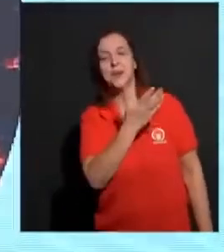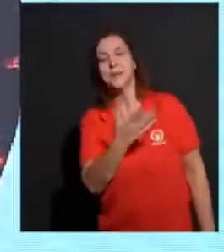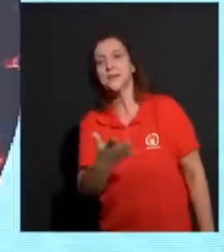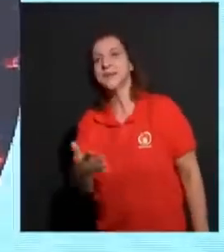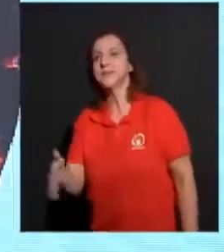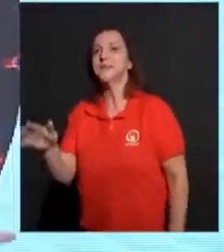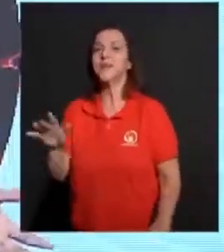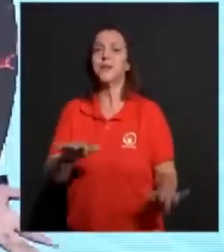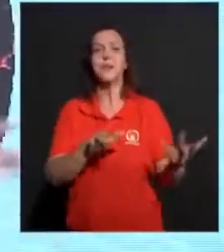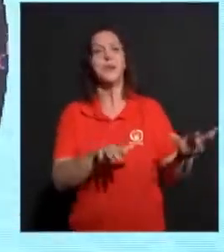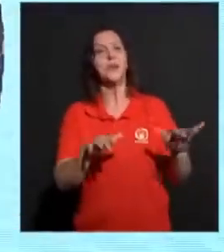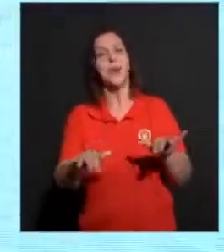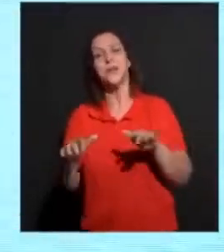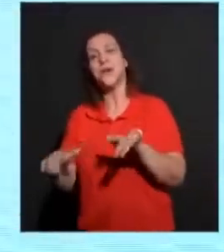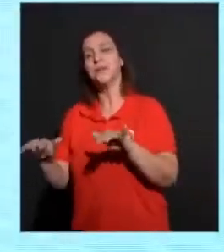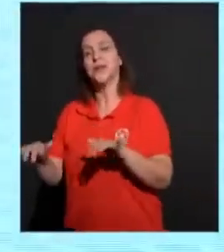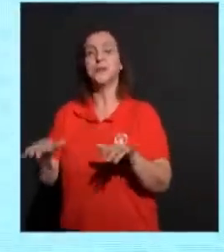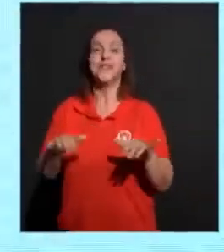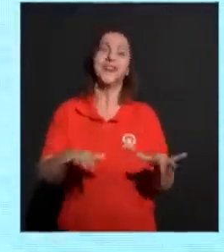O teclado não está aqui.